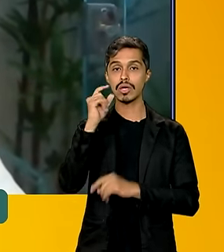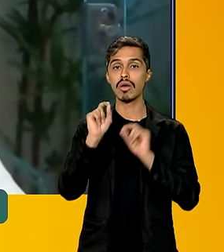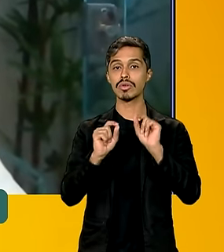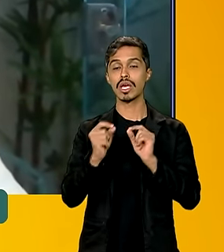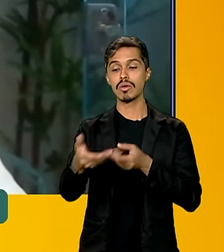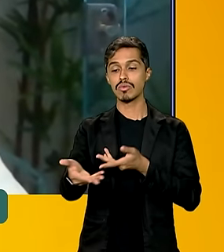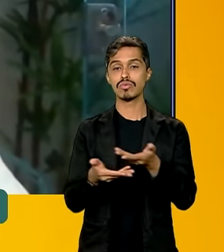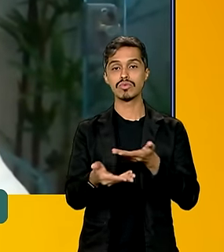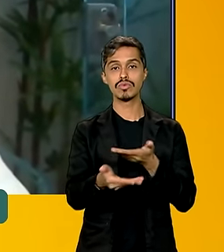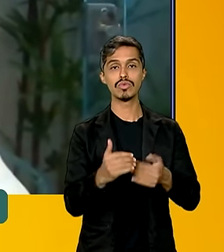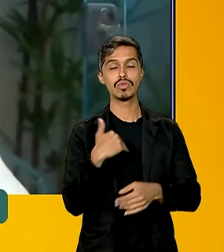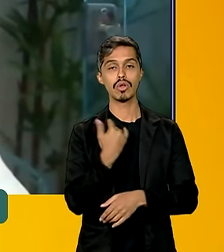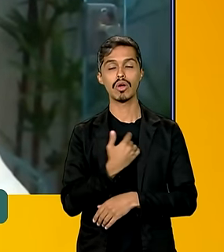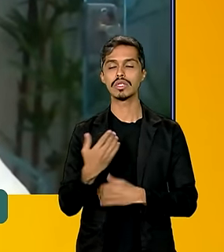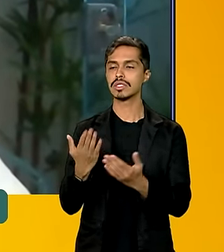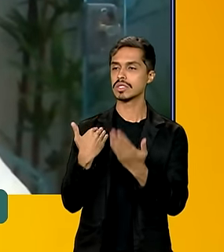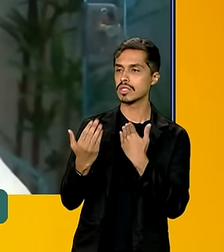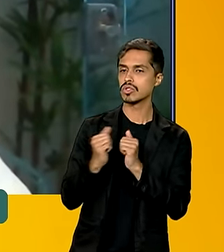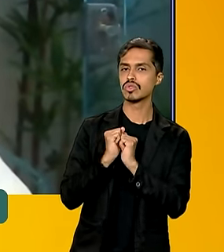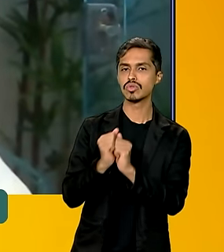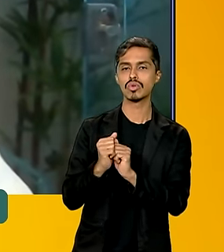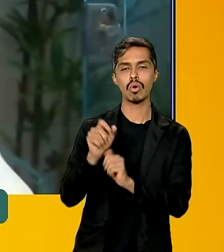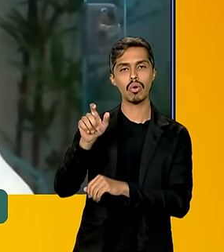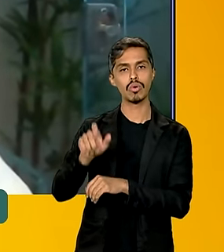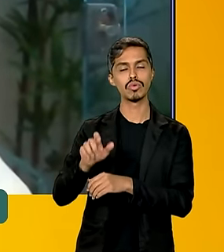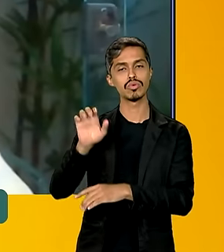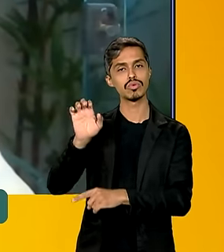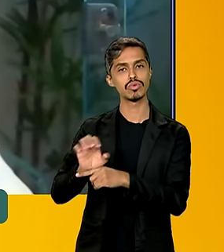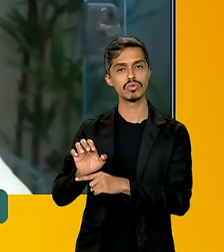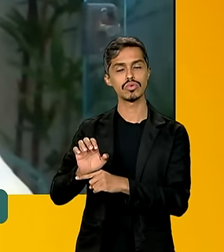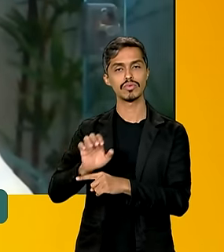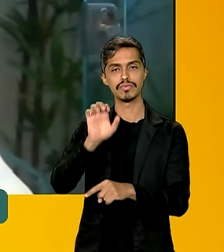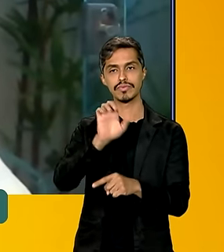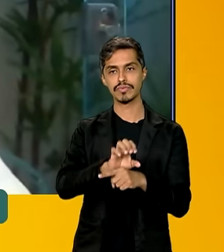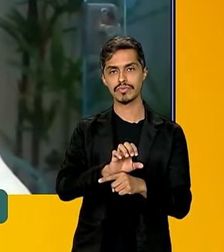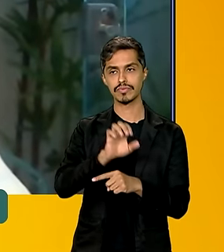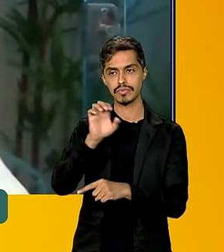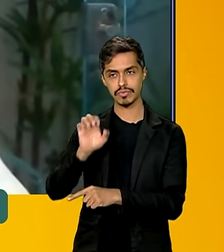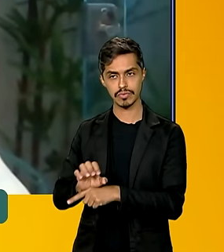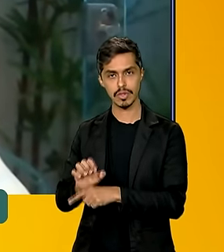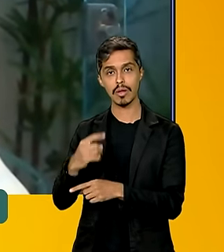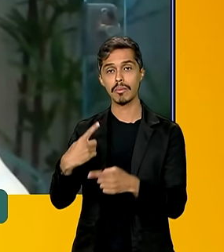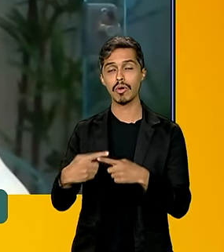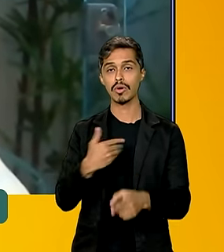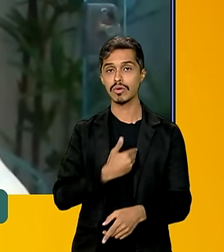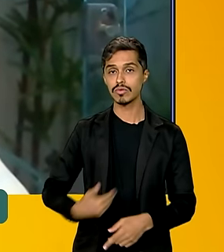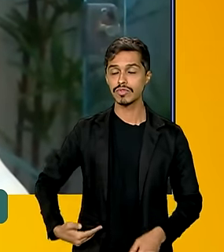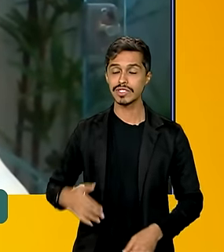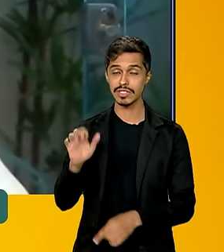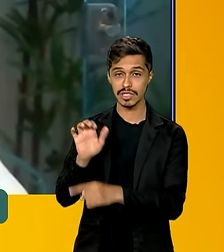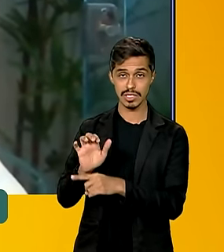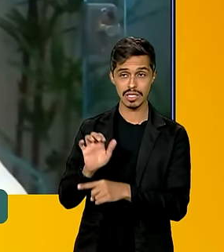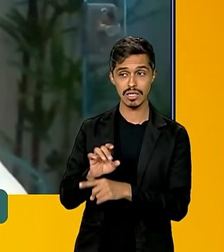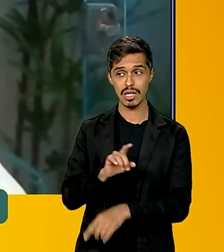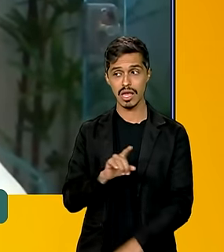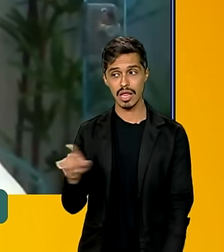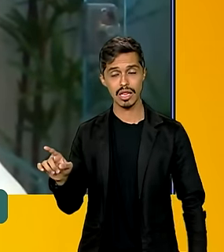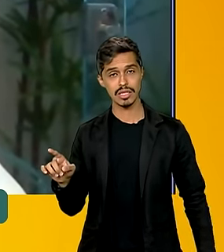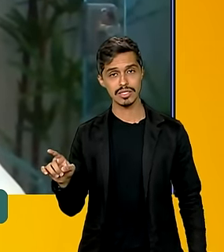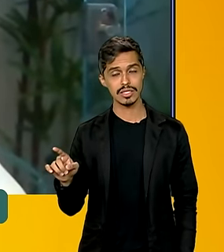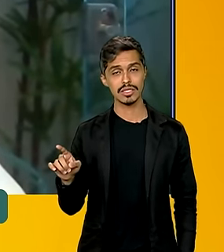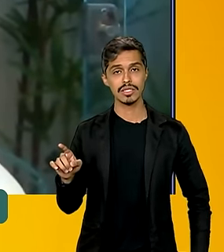diálogo que nós estamos fazendo cada vez mais forte com os estados, né? Por quê? Porque os governos estaduais são